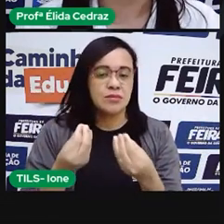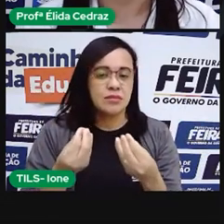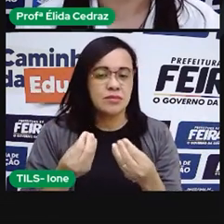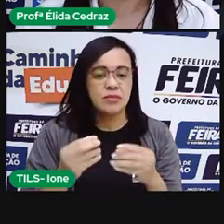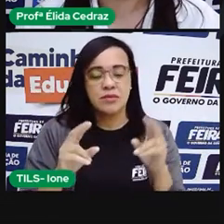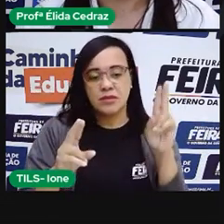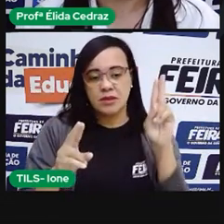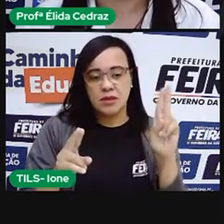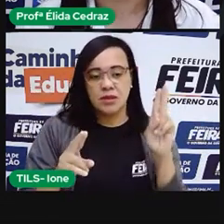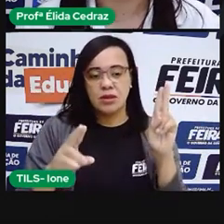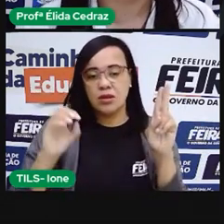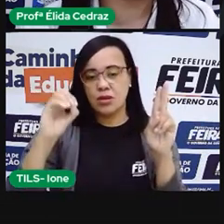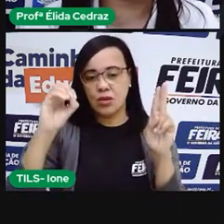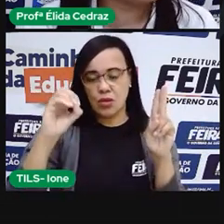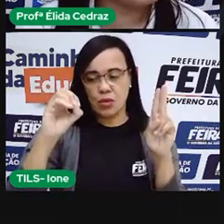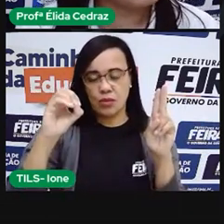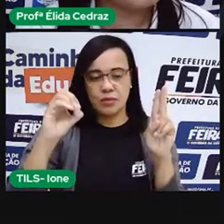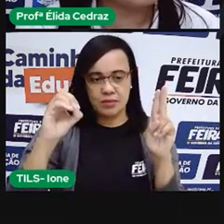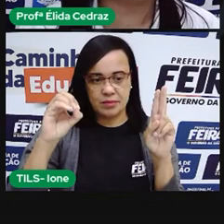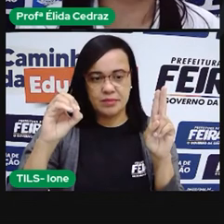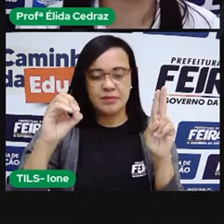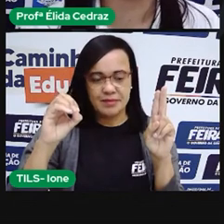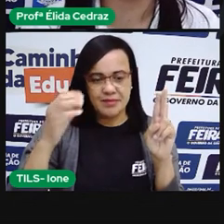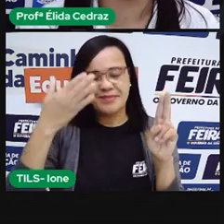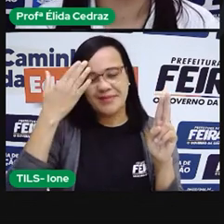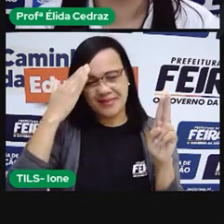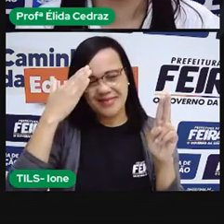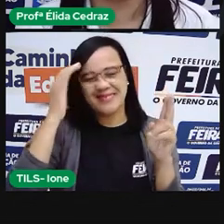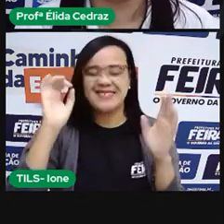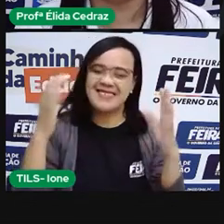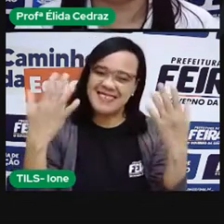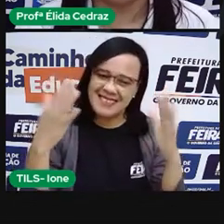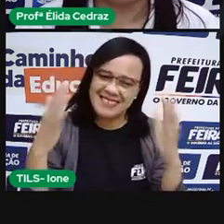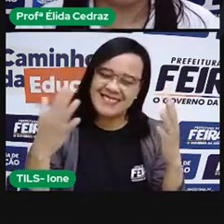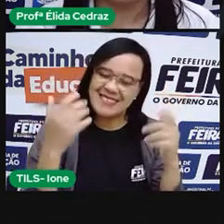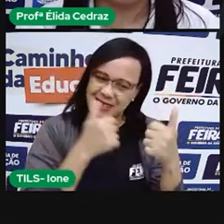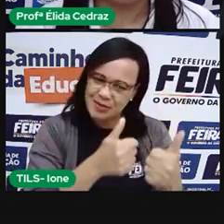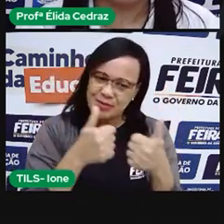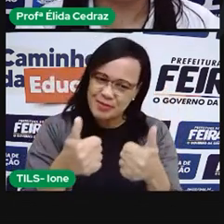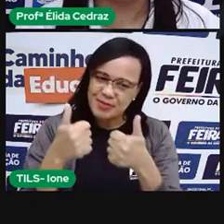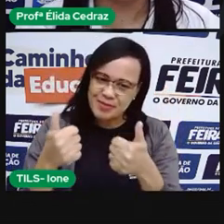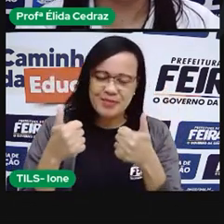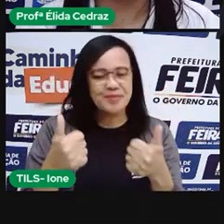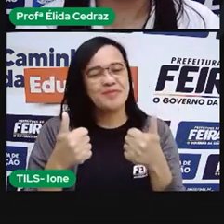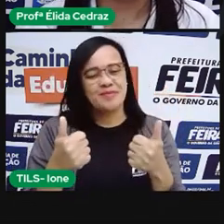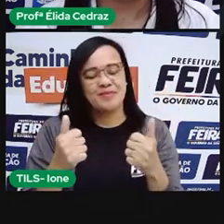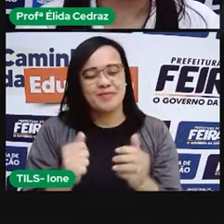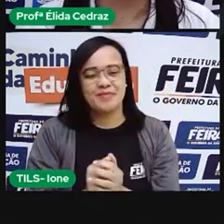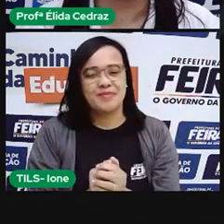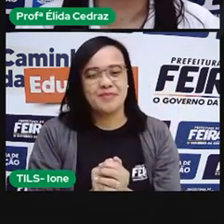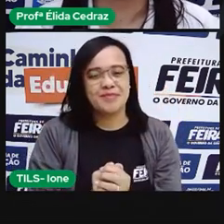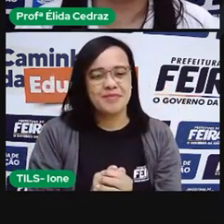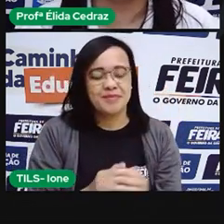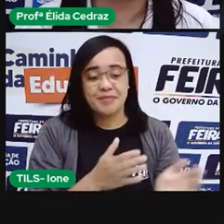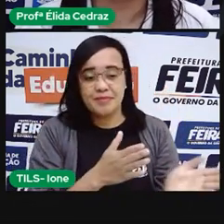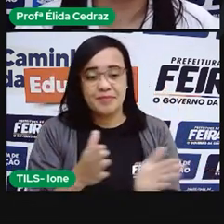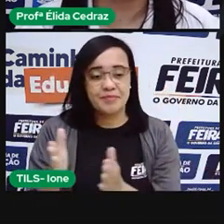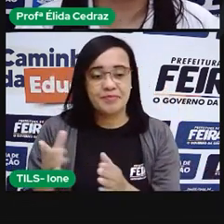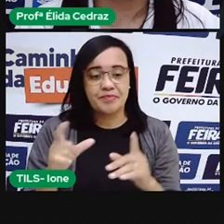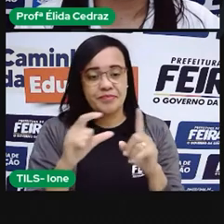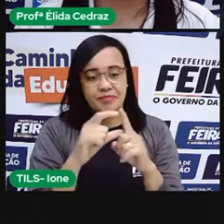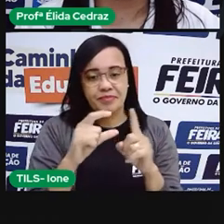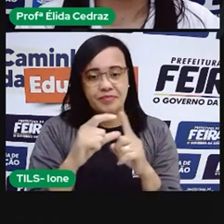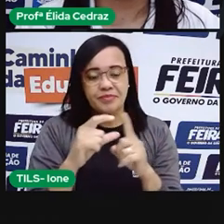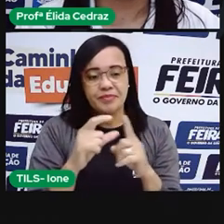Isso. Já entenderam. É muito bom. Próxima palavrinha. Próxima Cavalo.